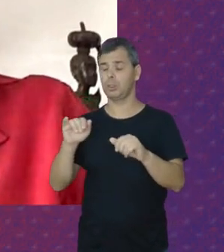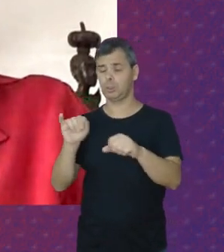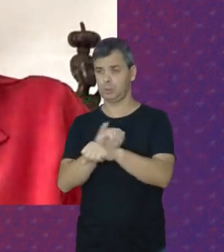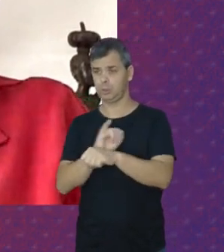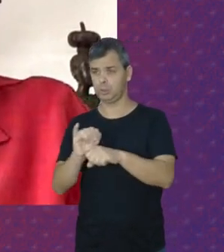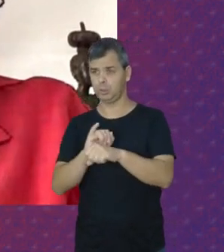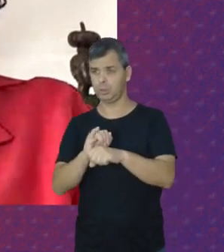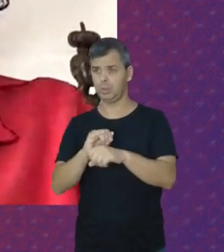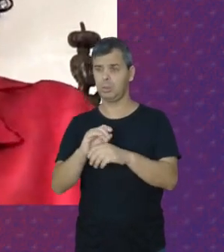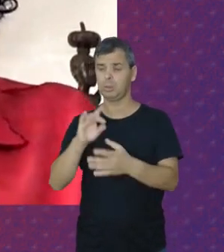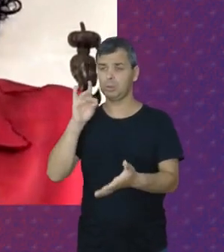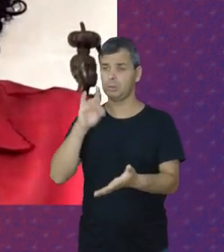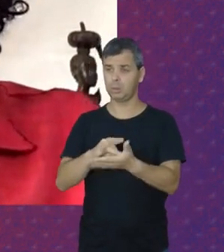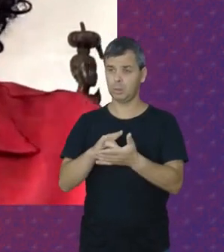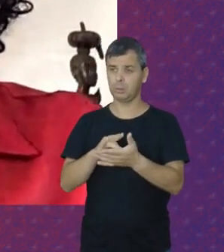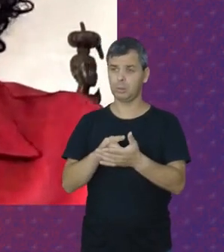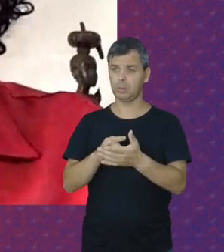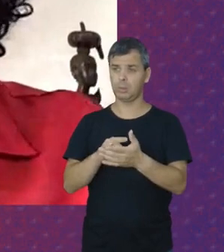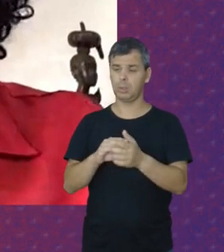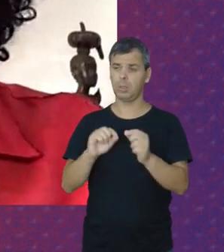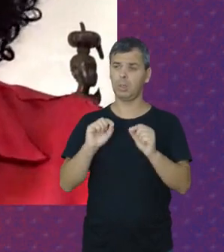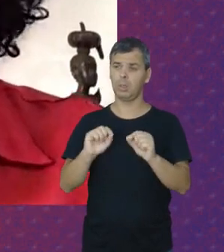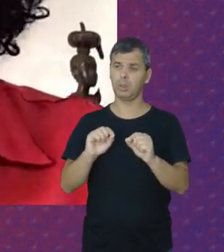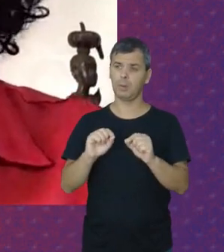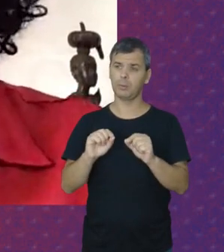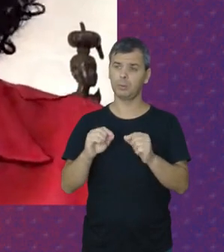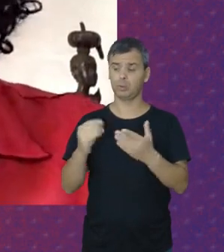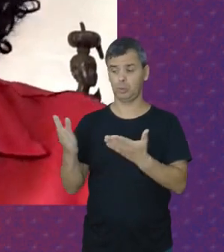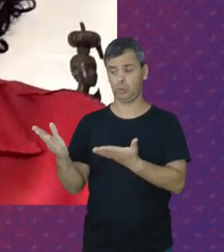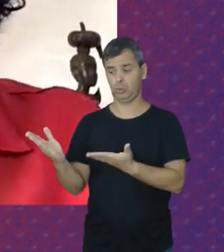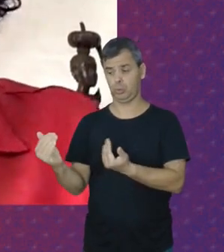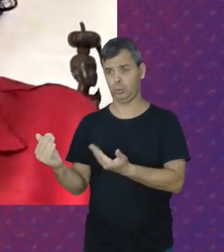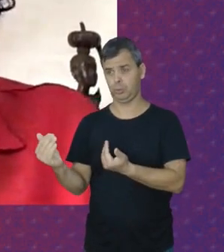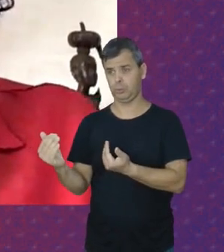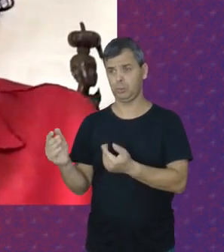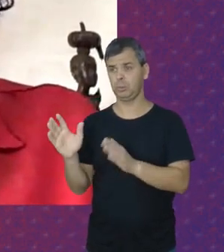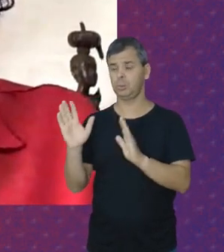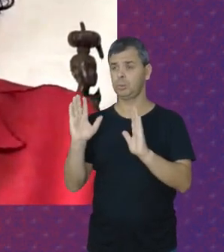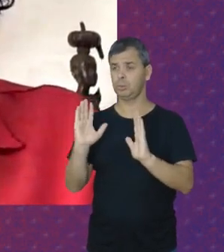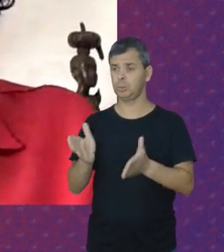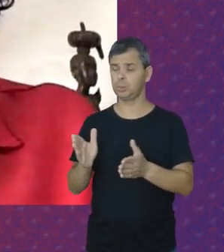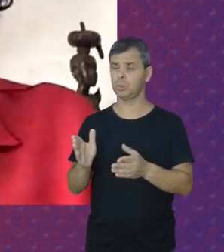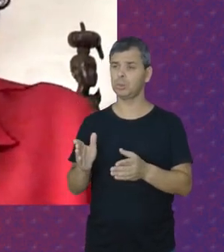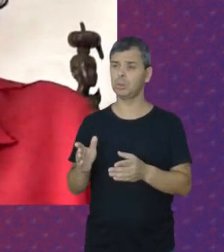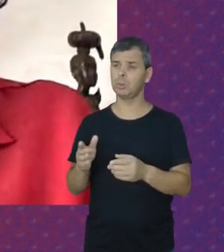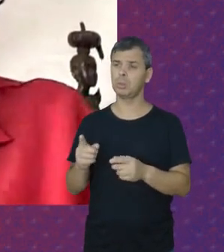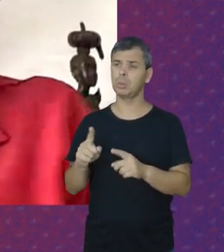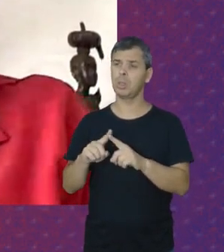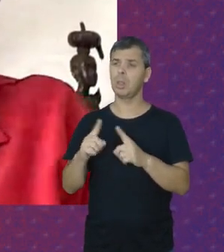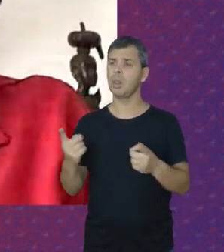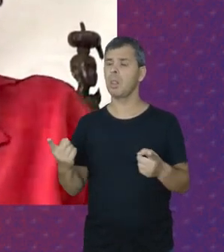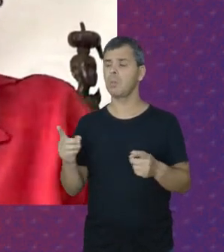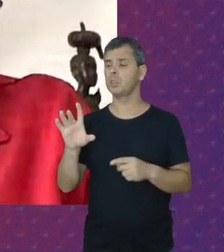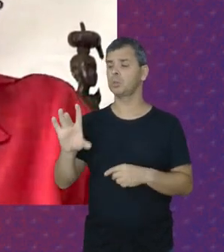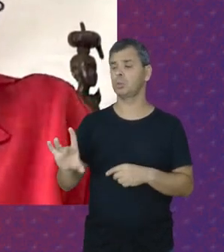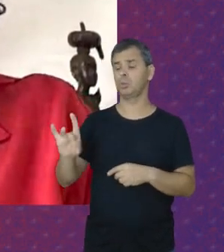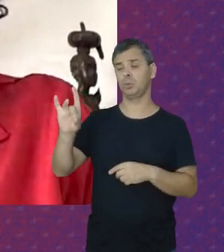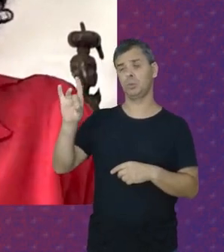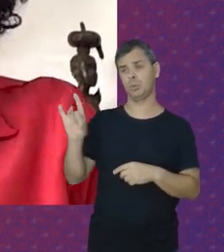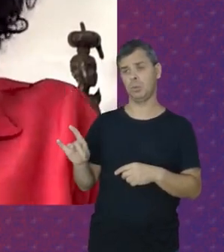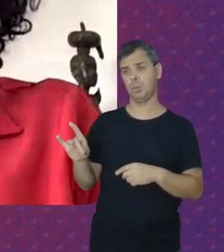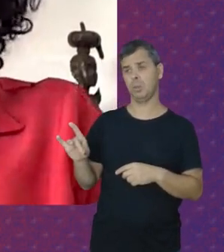Afirmativas Que levaram Com que Muitos jovens Já Pudessem Não mais Optar